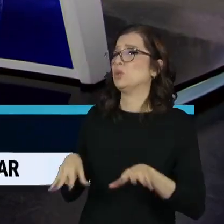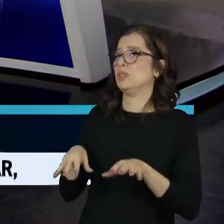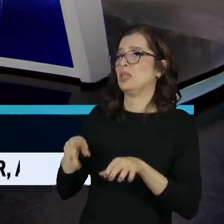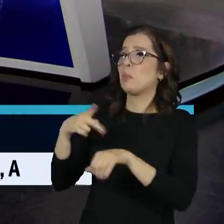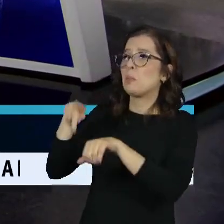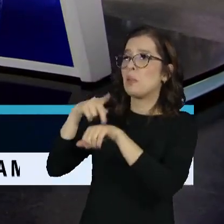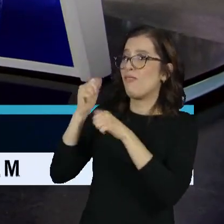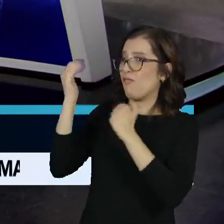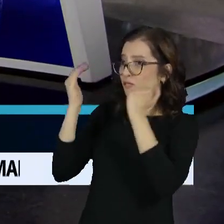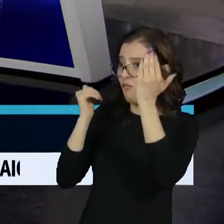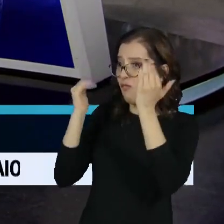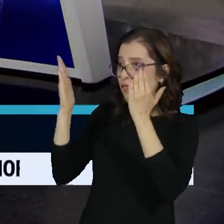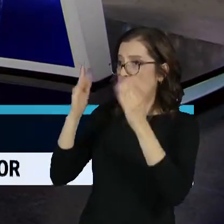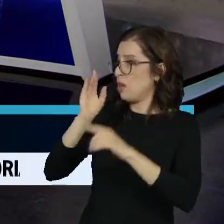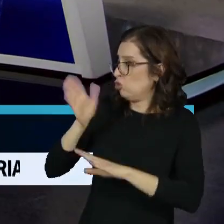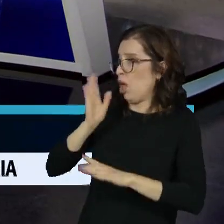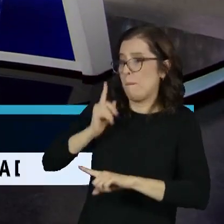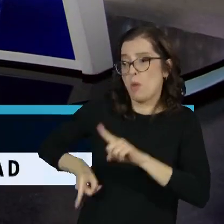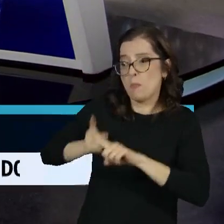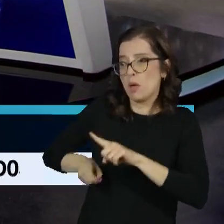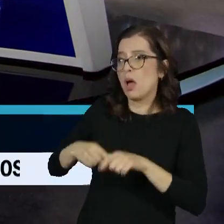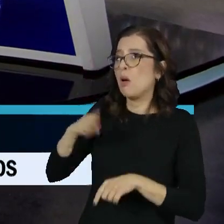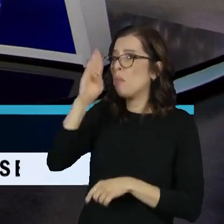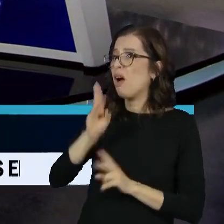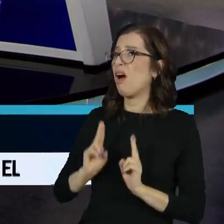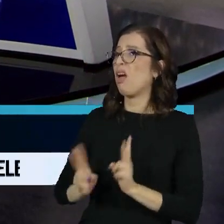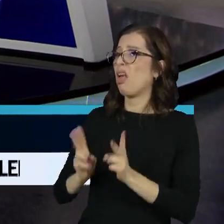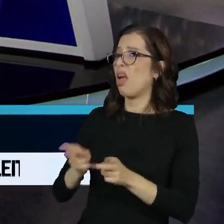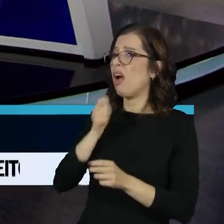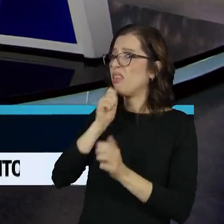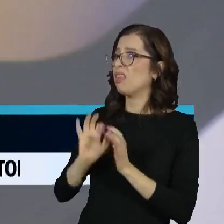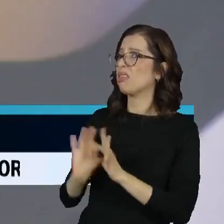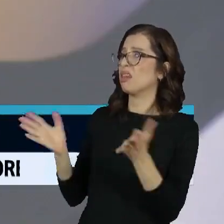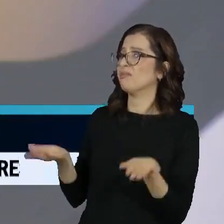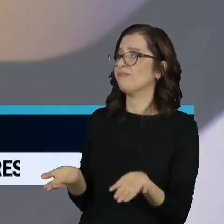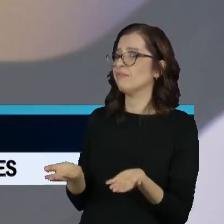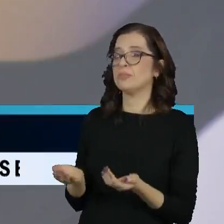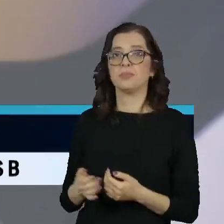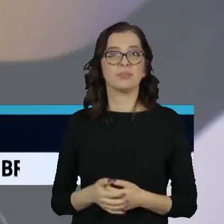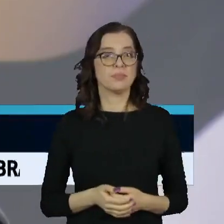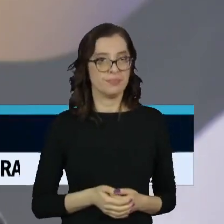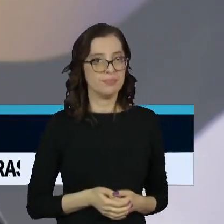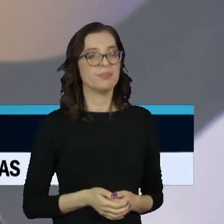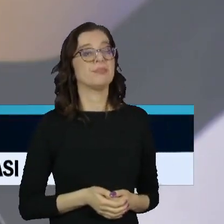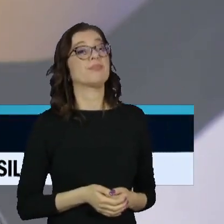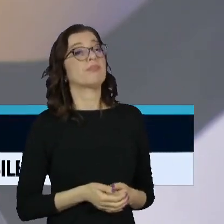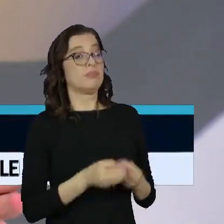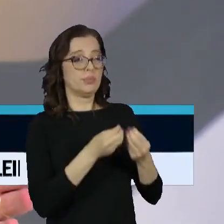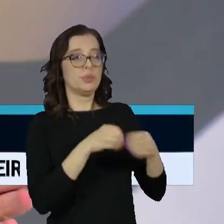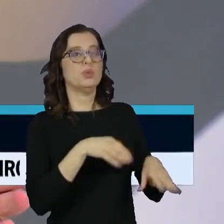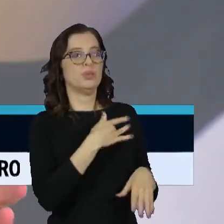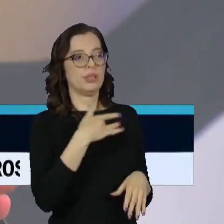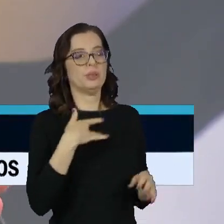consequências para a saúde, não é? Tem consequências para a saúde e para a saúde ambiental. E nós temos que levar em conta isso. Hoje,